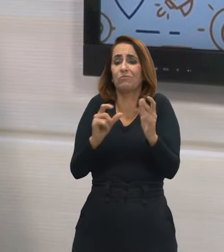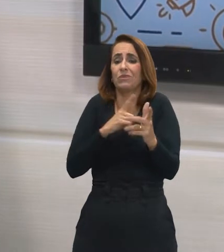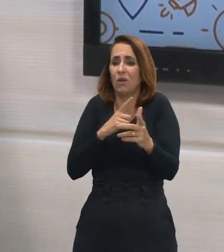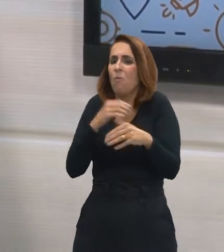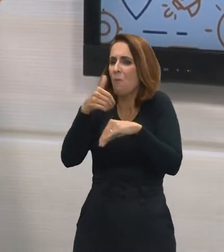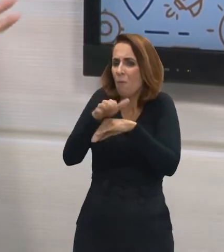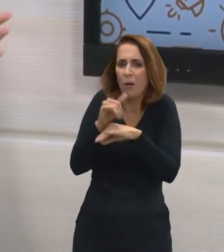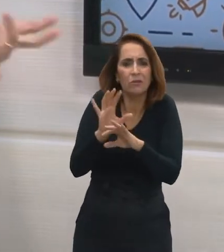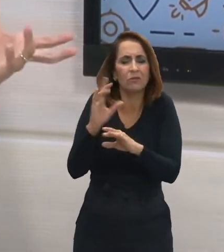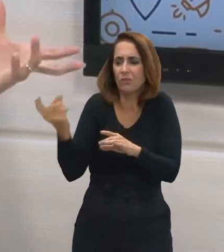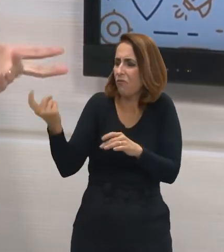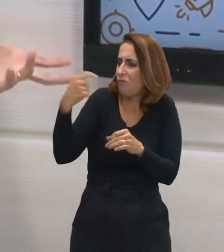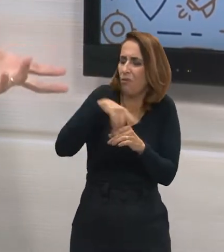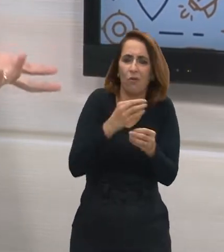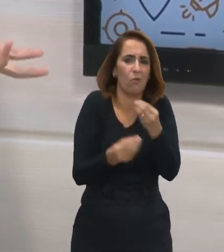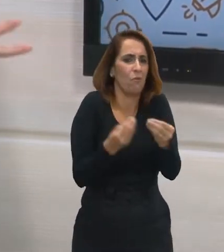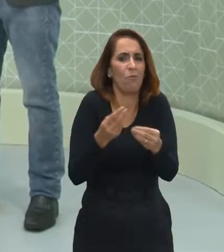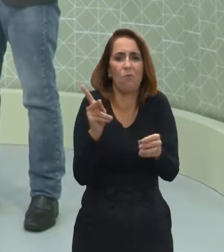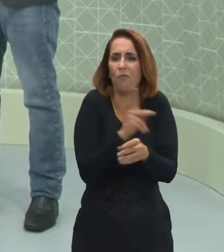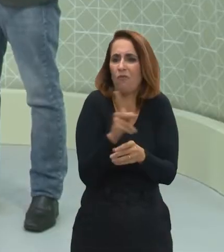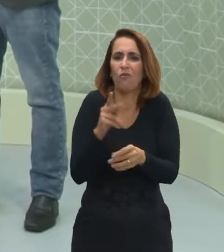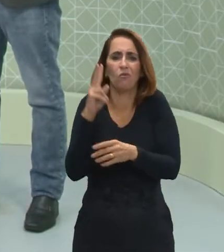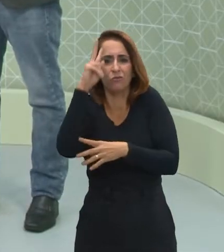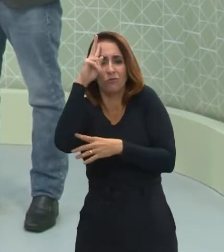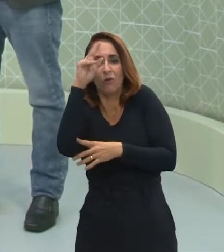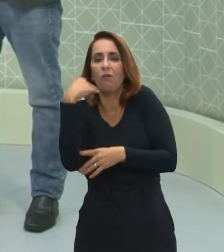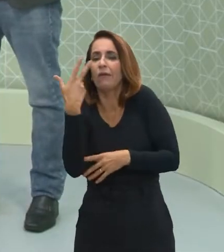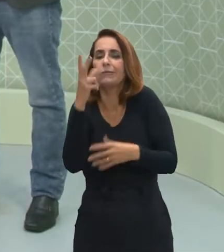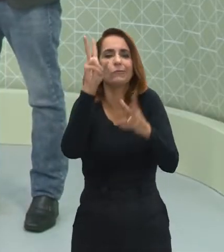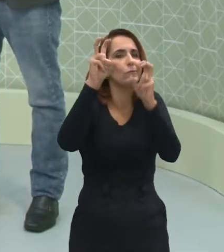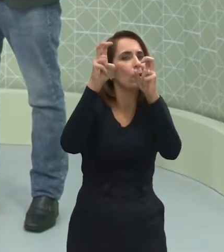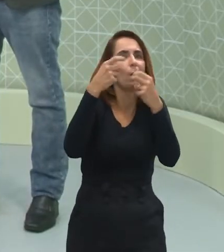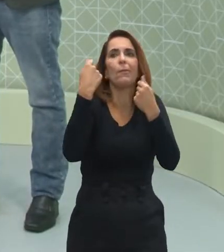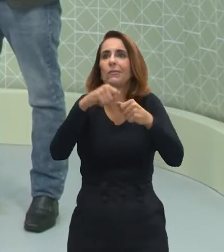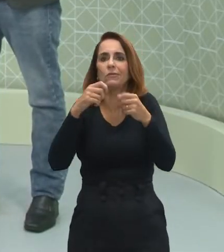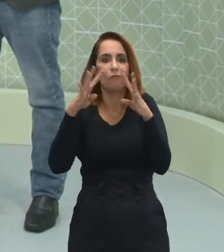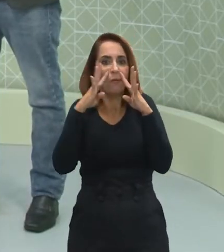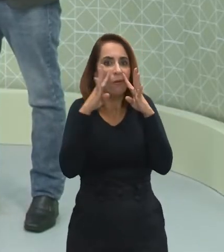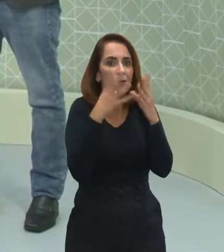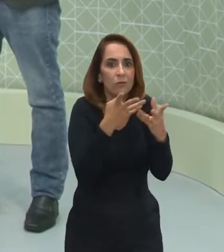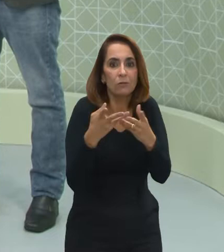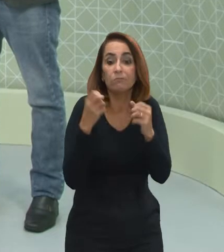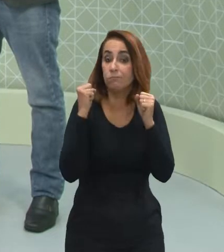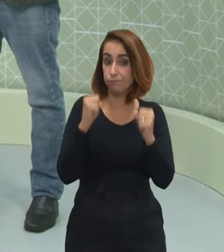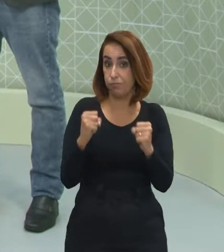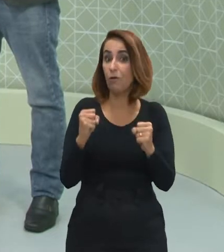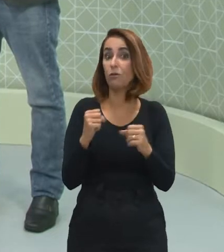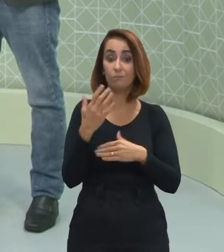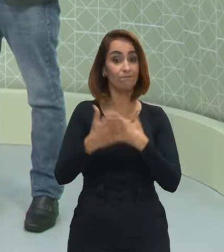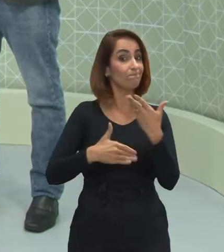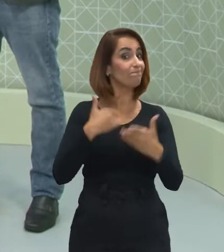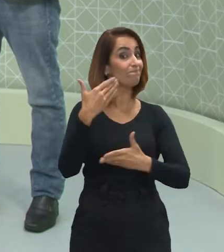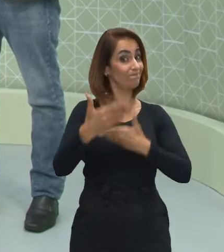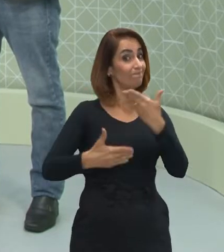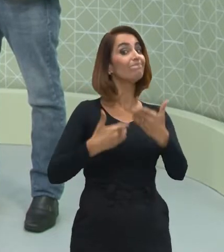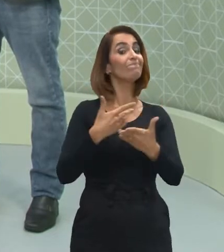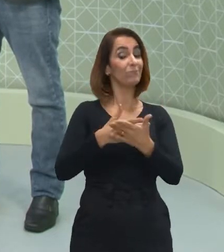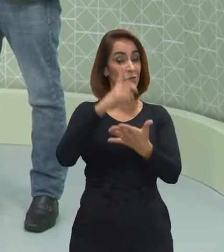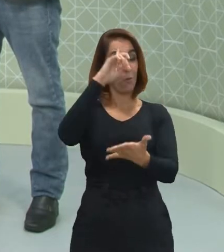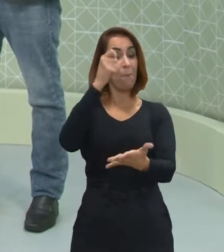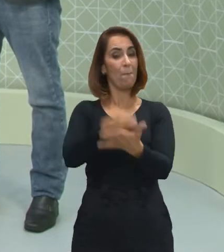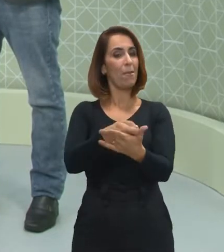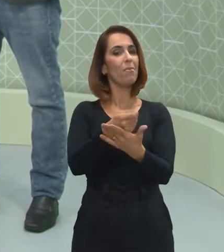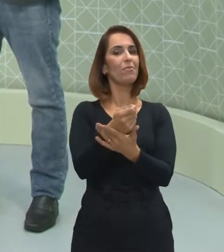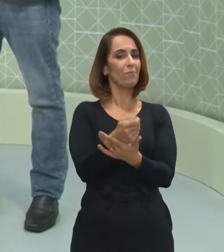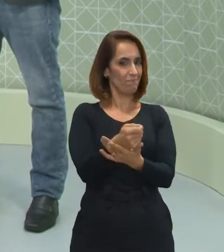dica de você, como professor de História, de que temas aí é preciso ficar atentos, que podem render, que podem ser cobrados na